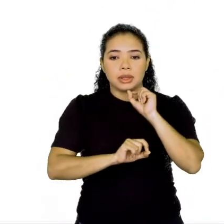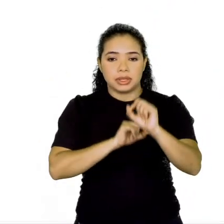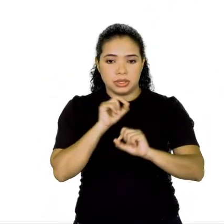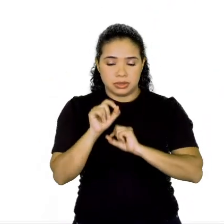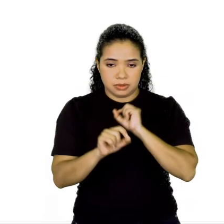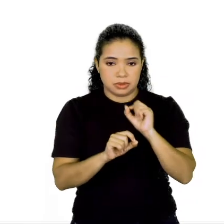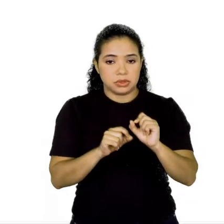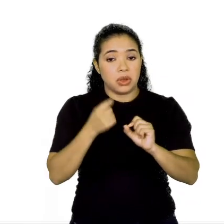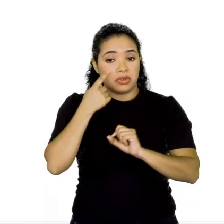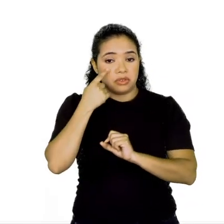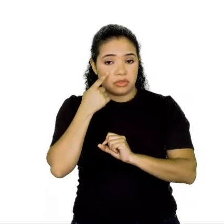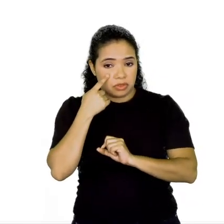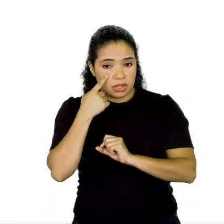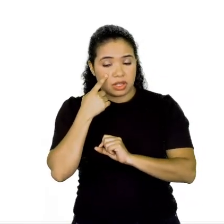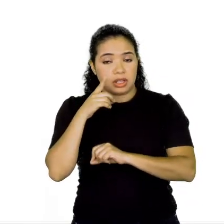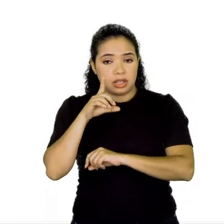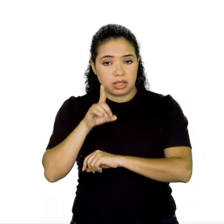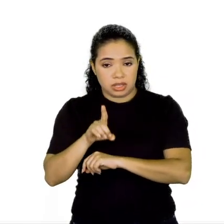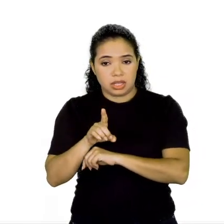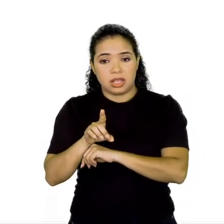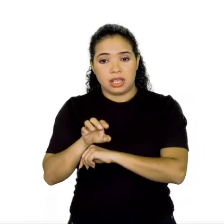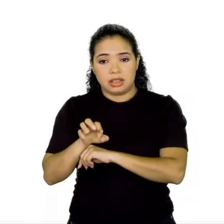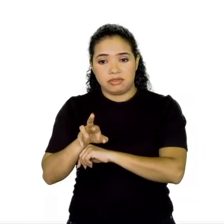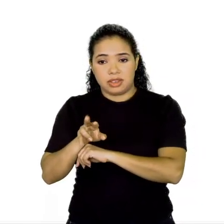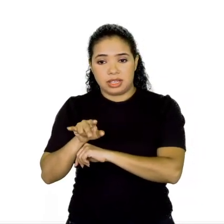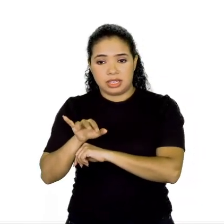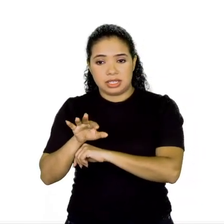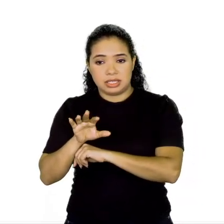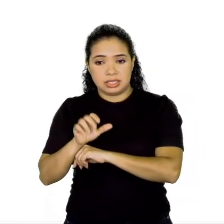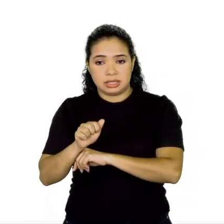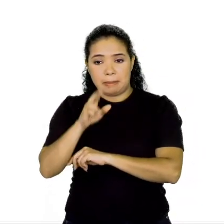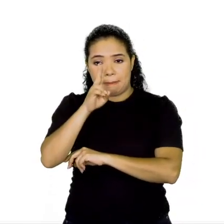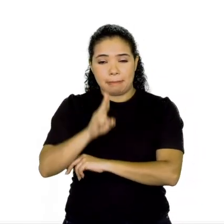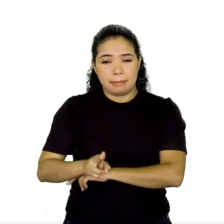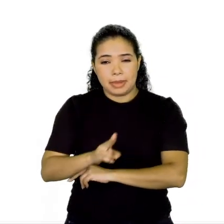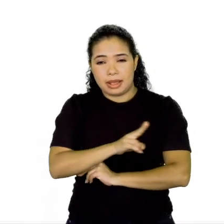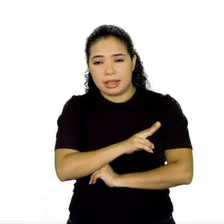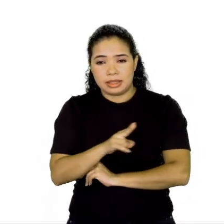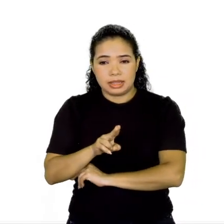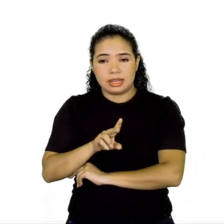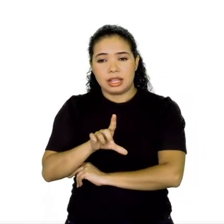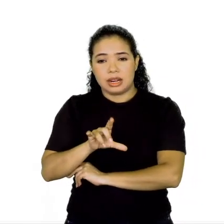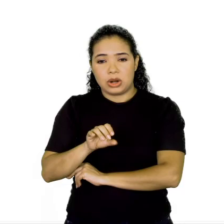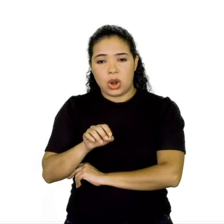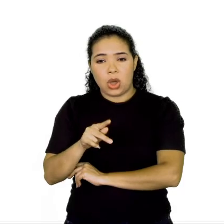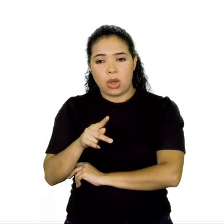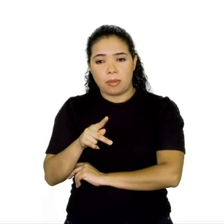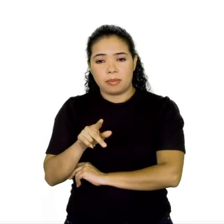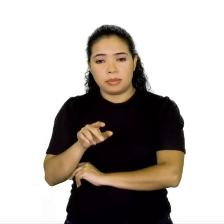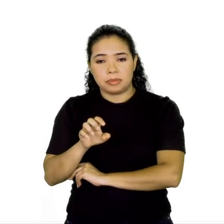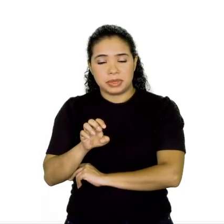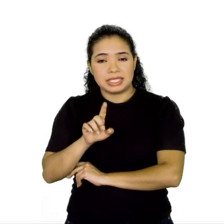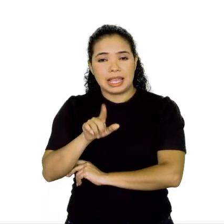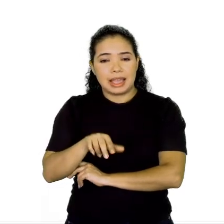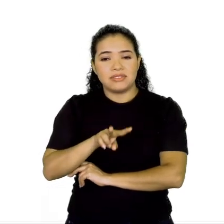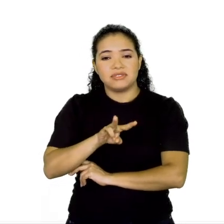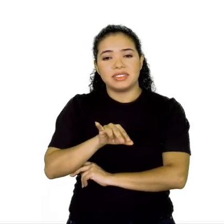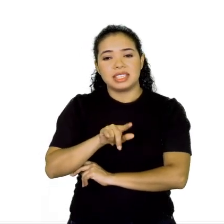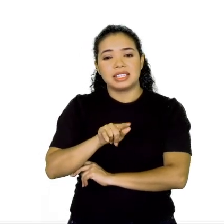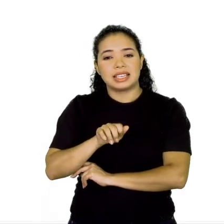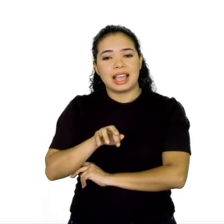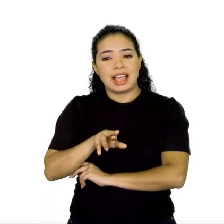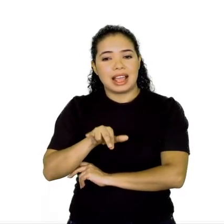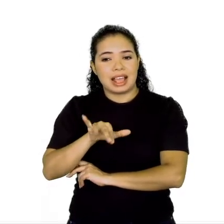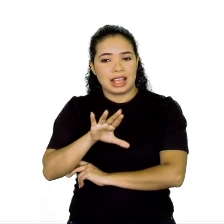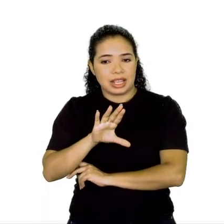Dona Evarista, disse o Padre Lopes, o bigário do lugar. Então, a palavra bigário do lugar, ele é o aposto, explica quem é o Padre